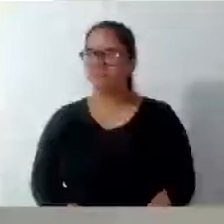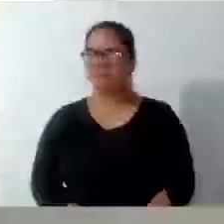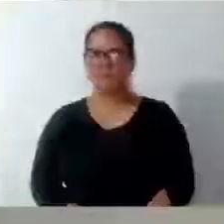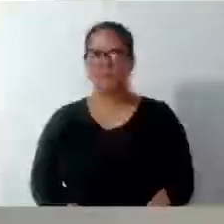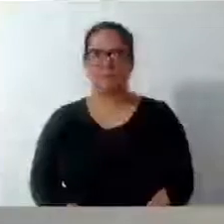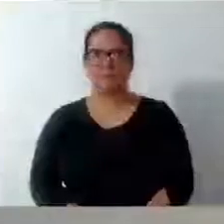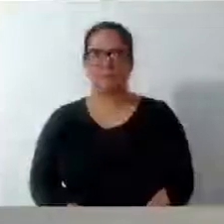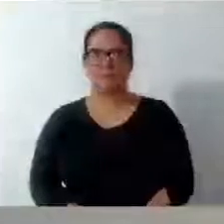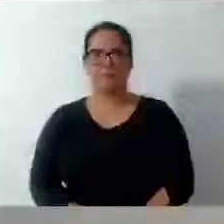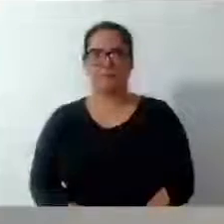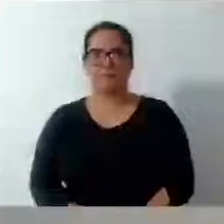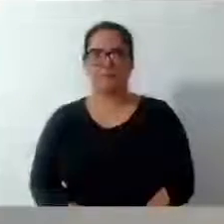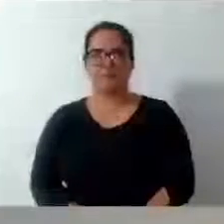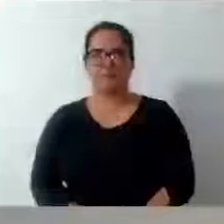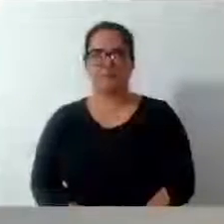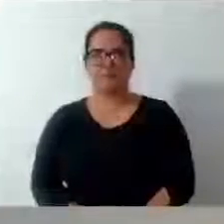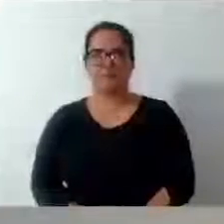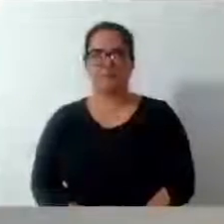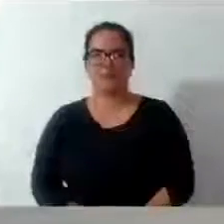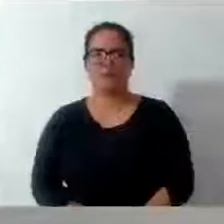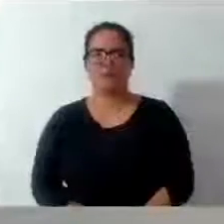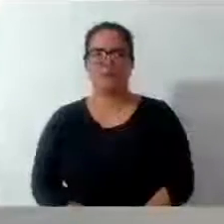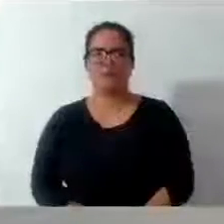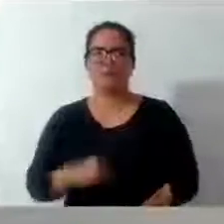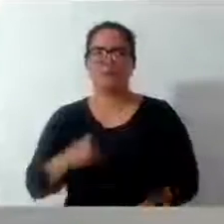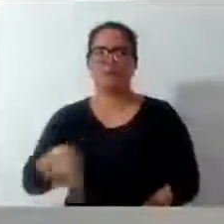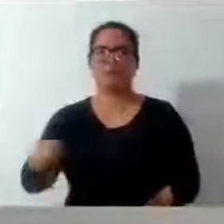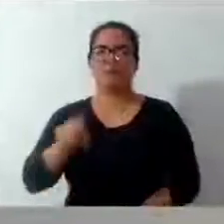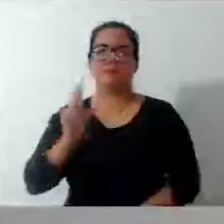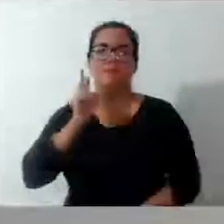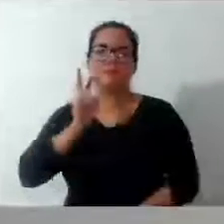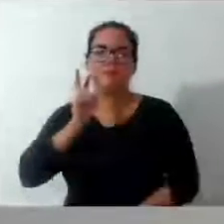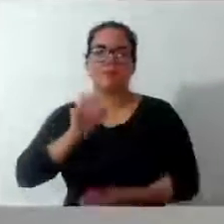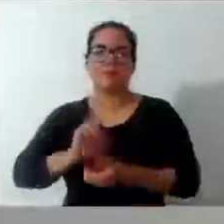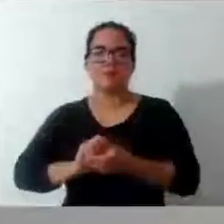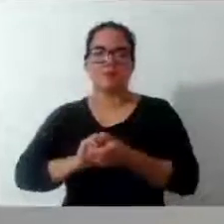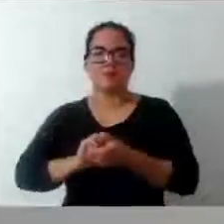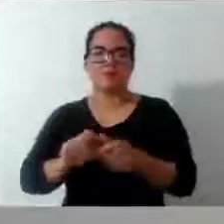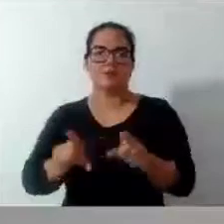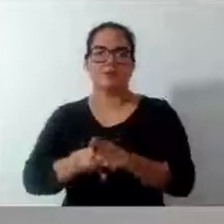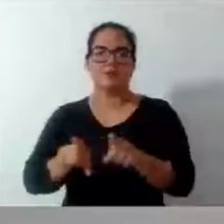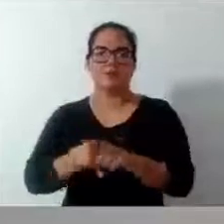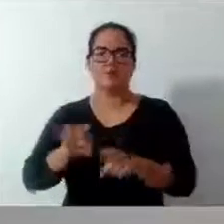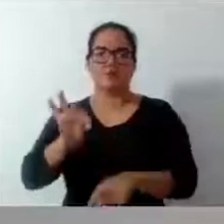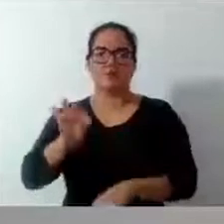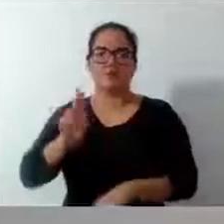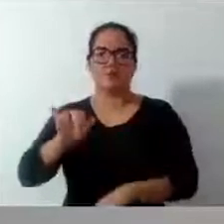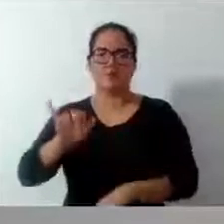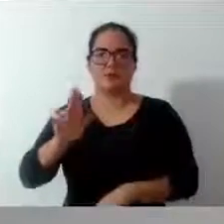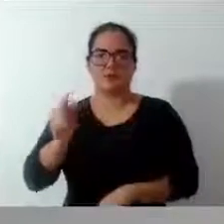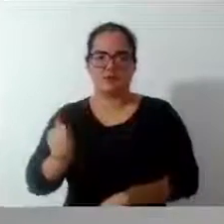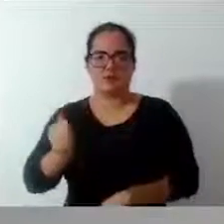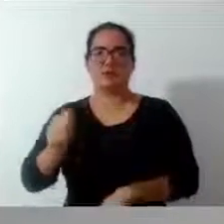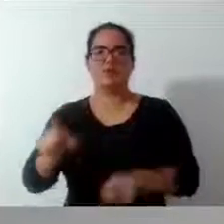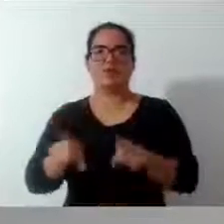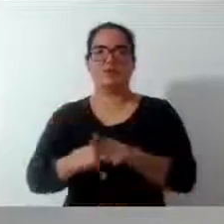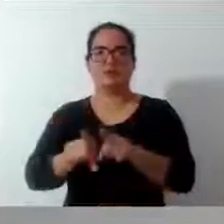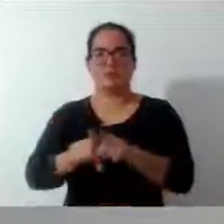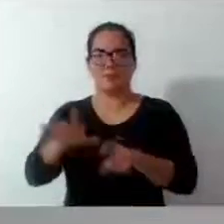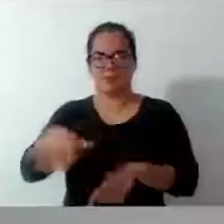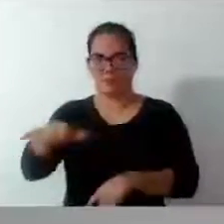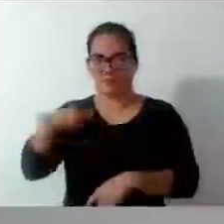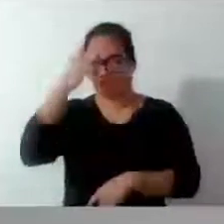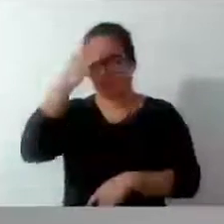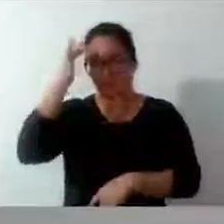Senhoras vereadores, senhora vereadora, cumprimentando aqui o Tuquino, o secretário de governo e a galera aí do Handebol.